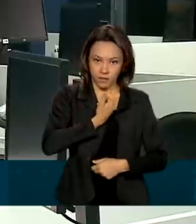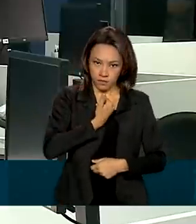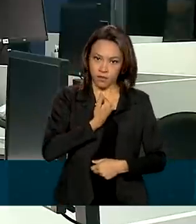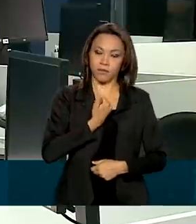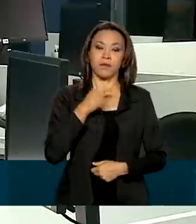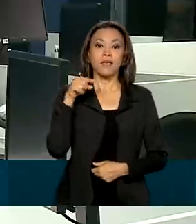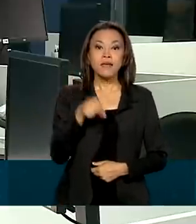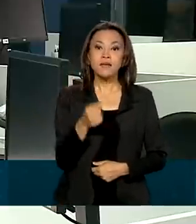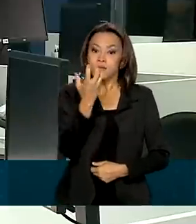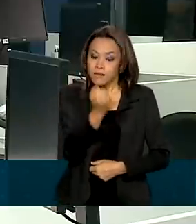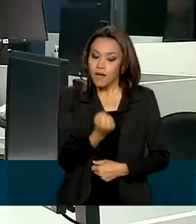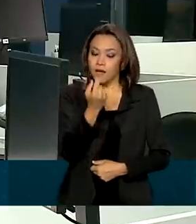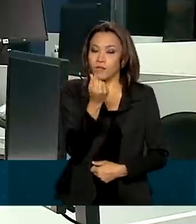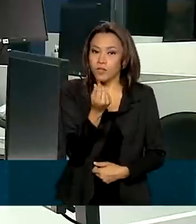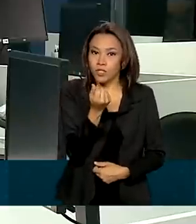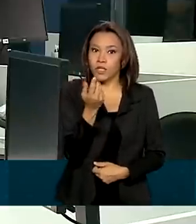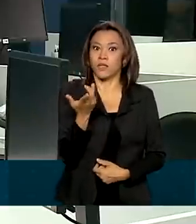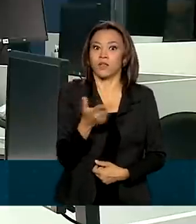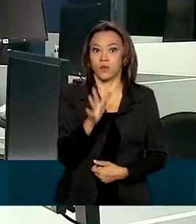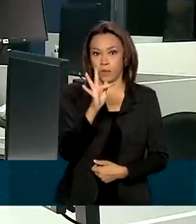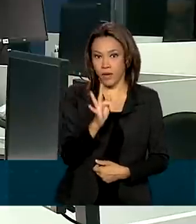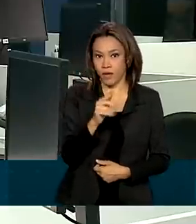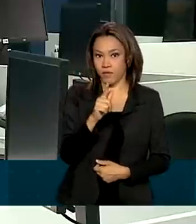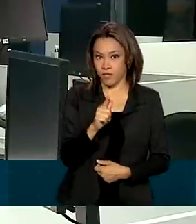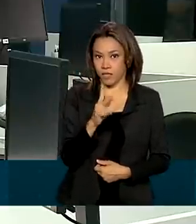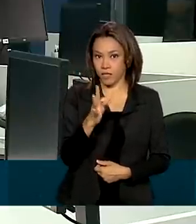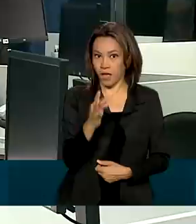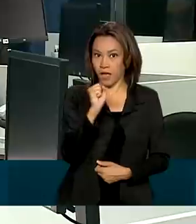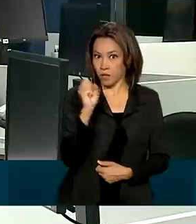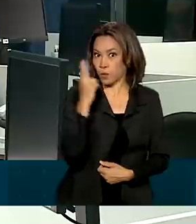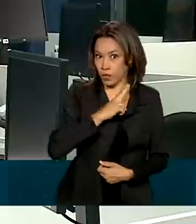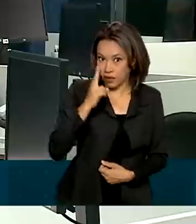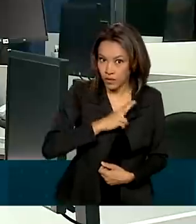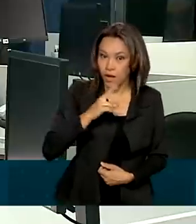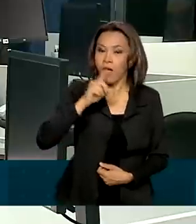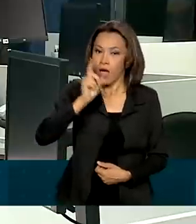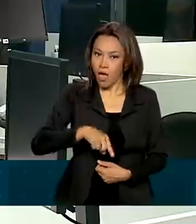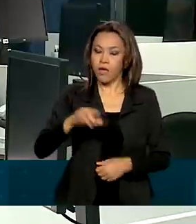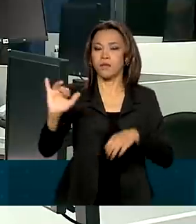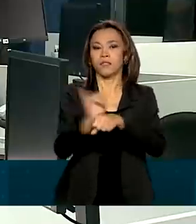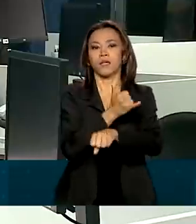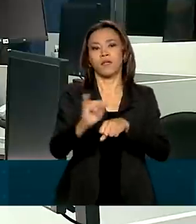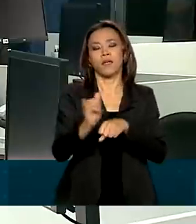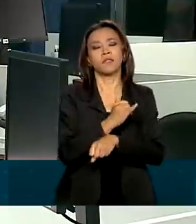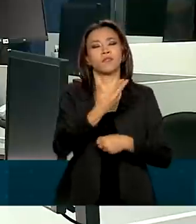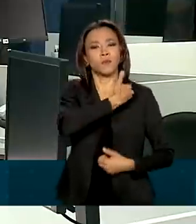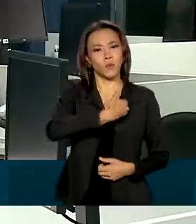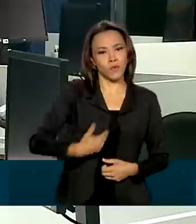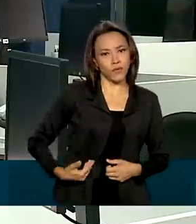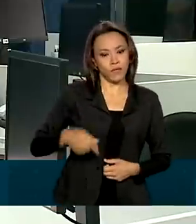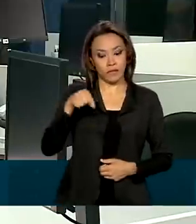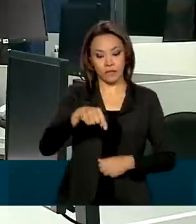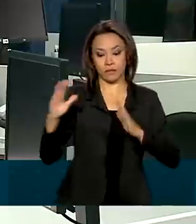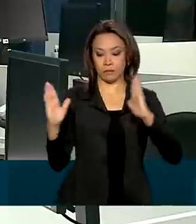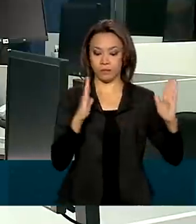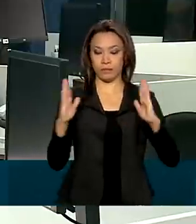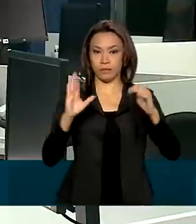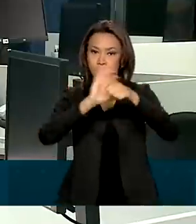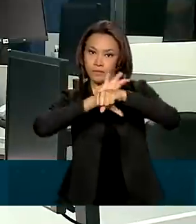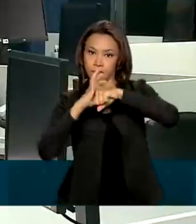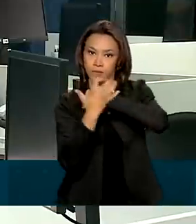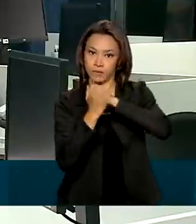Esse saque emergencial do FGTS foi uma das medidas tomadas pelo governo durante a pandemia de Covid-19.